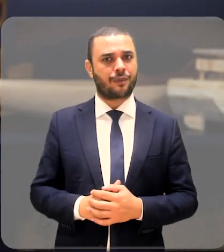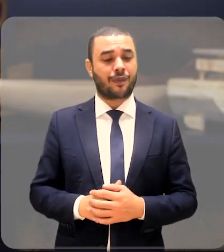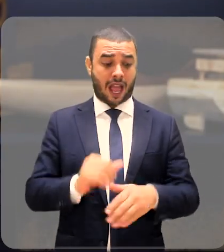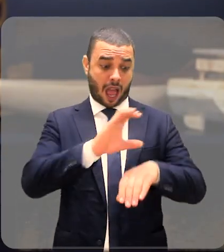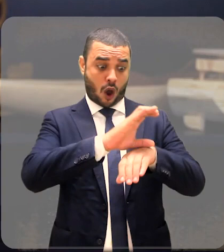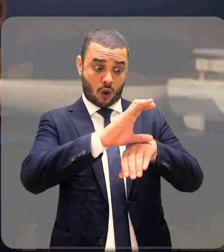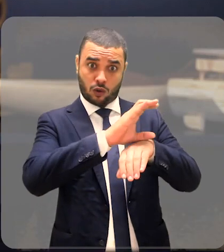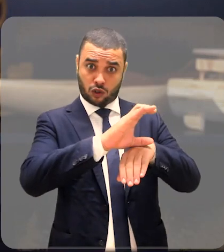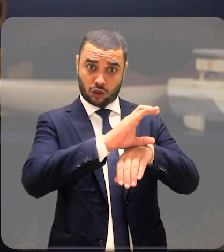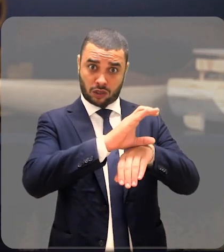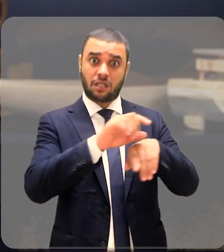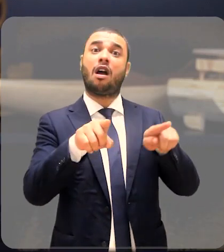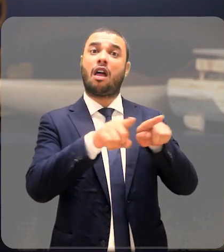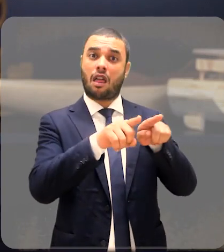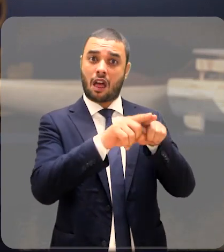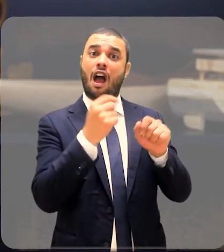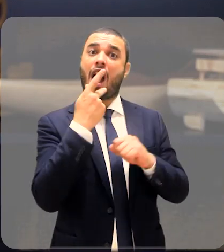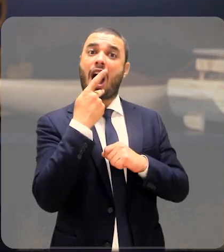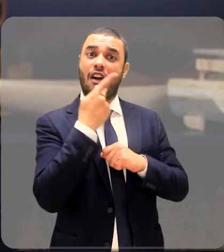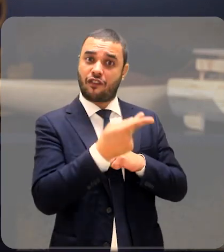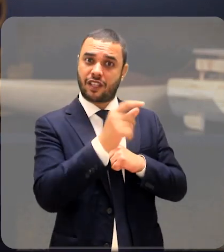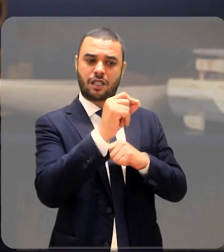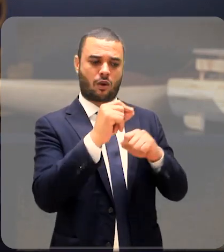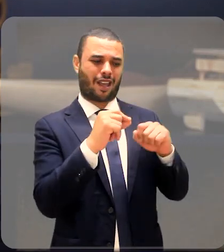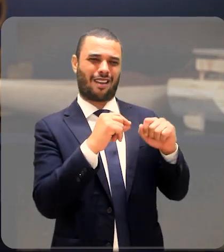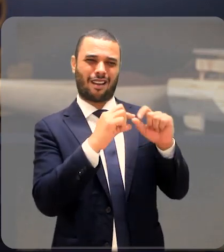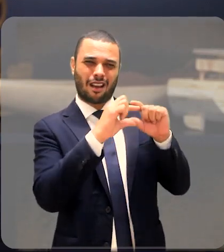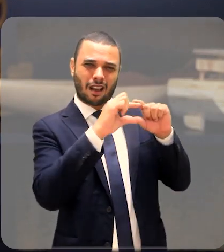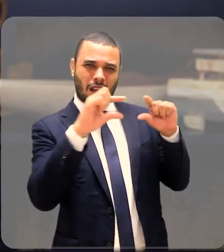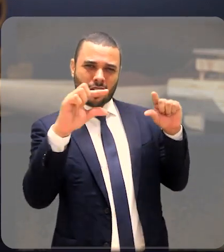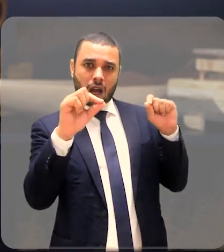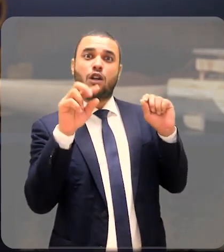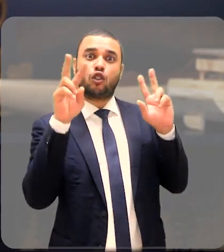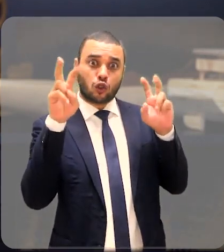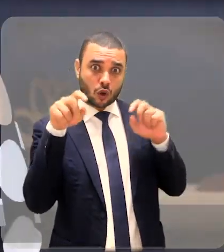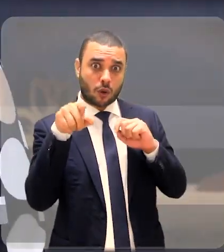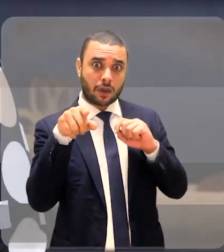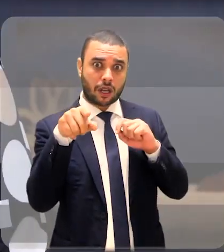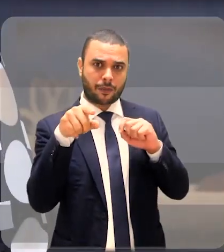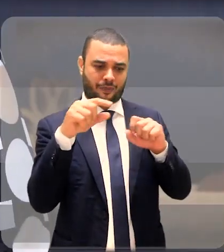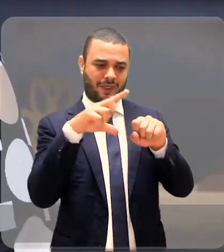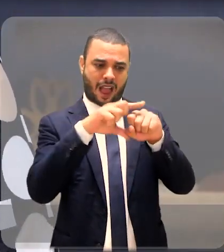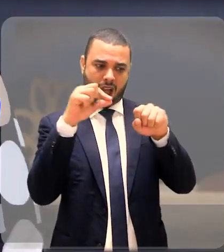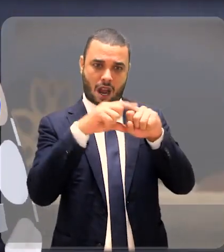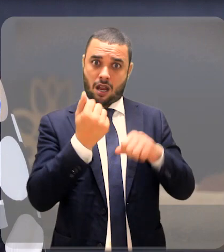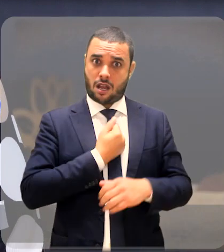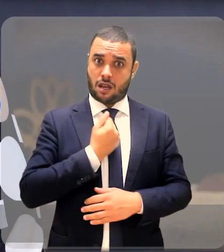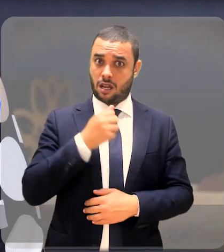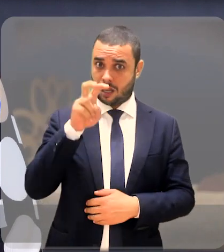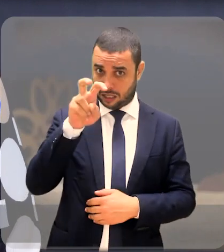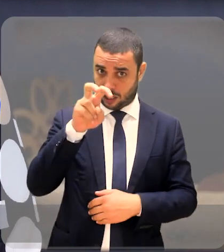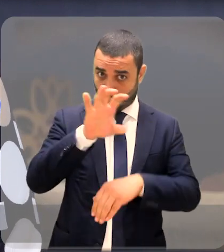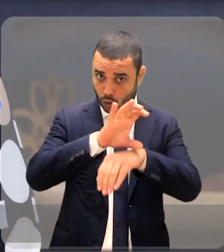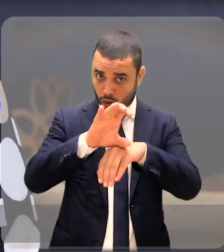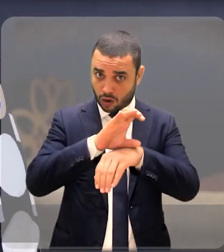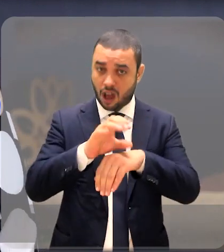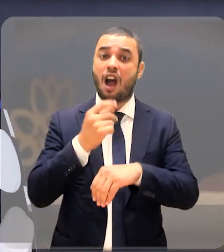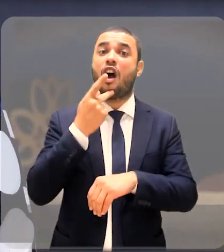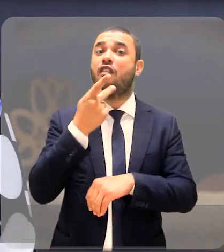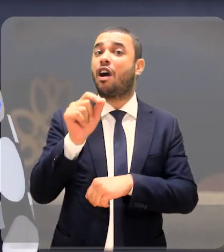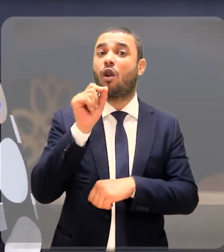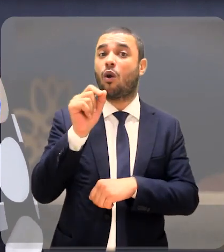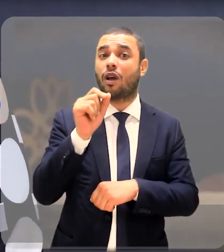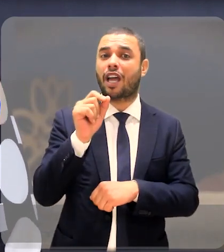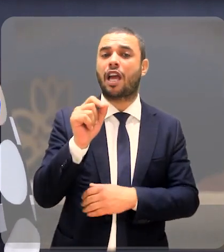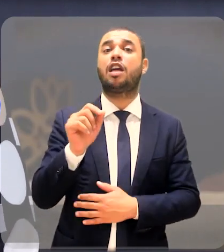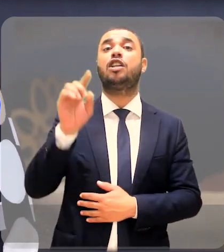Federal também guardou um espaço importante para tratar deste assunto. O artigo 5º da Constituição fala que é